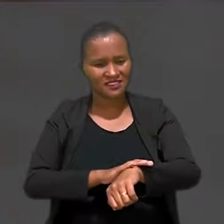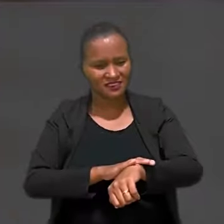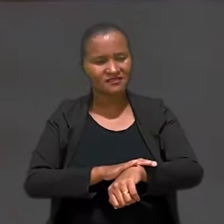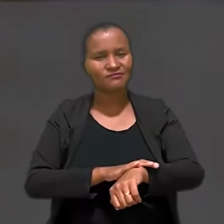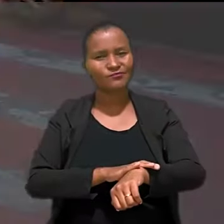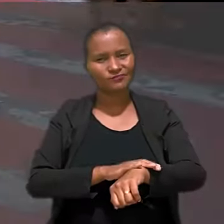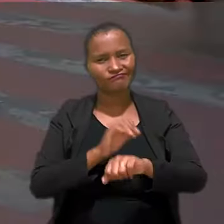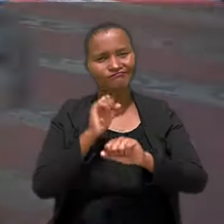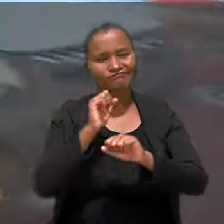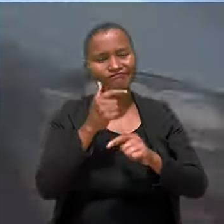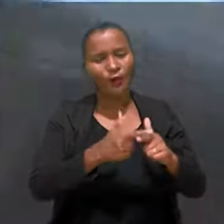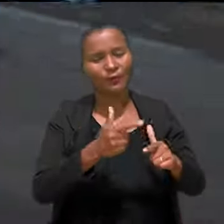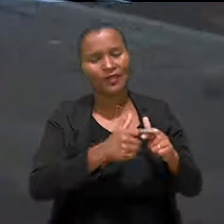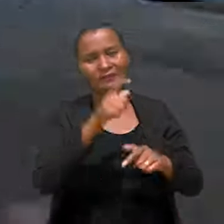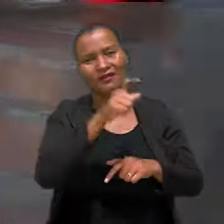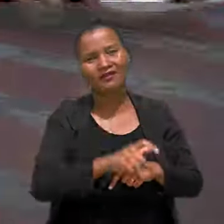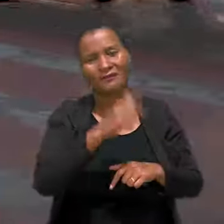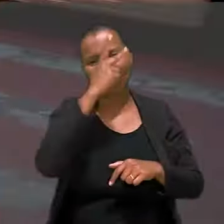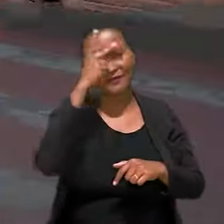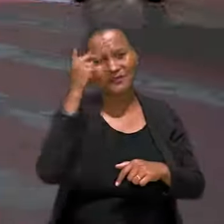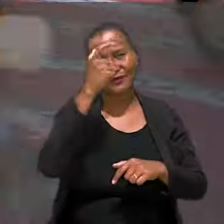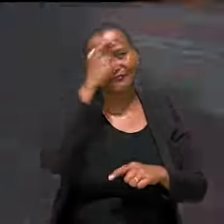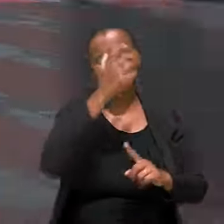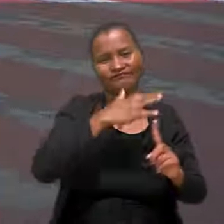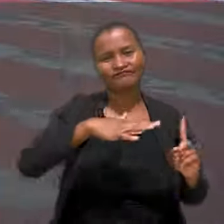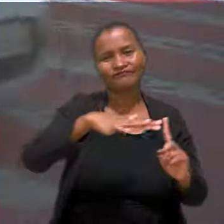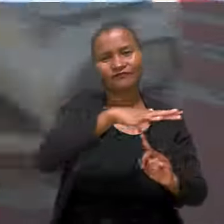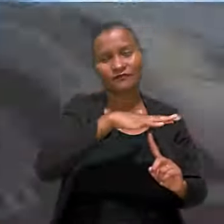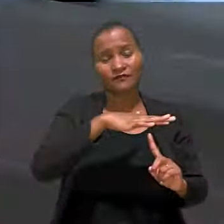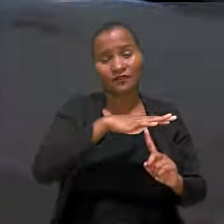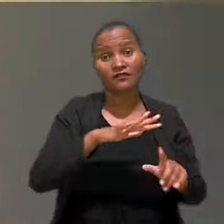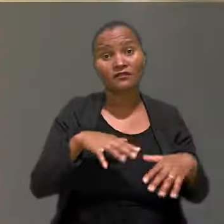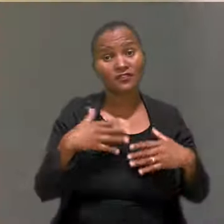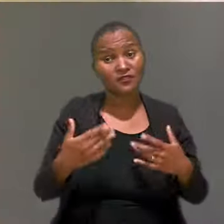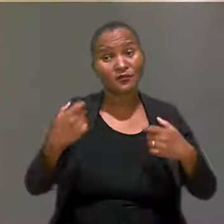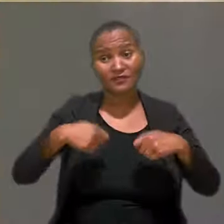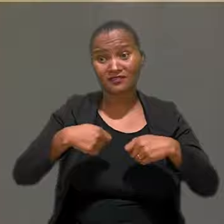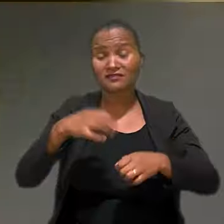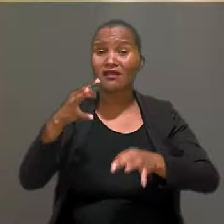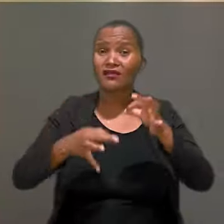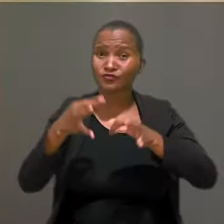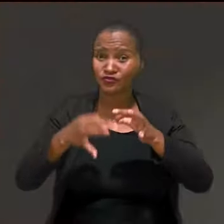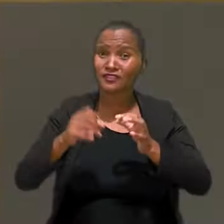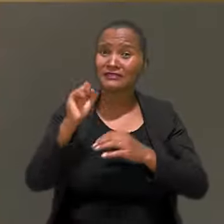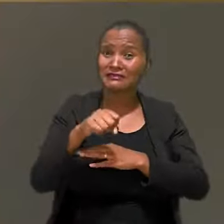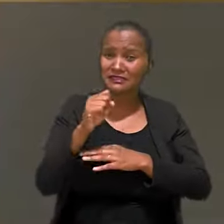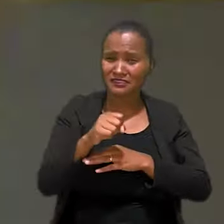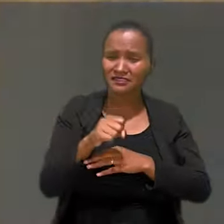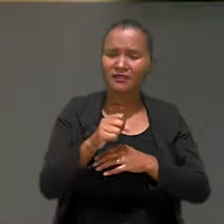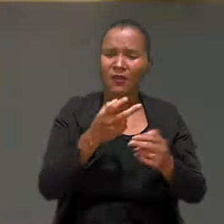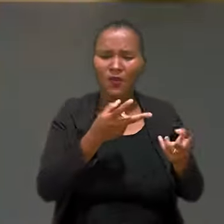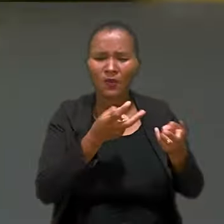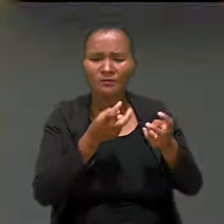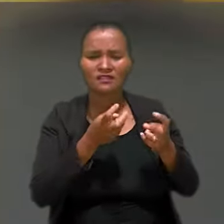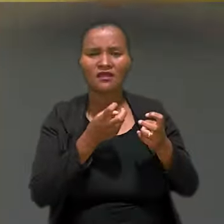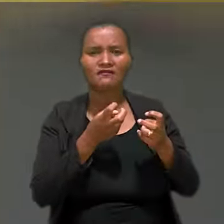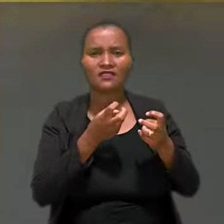vai ocasionar na vítima um dano, pelo menos um dano moral. Então é necessário que a justiça sim